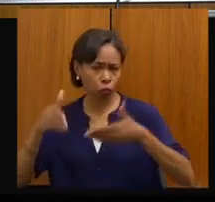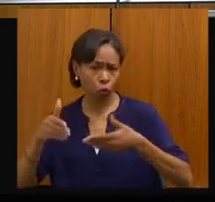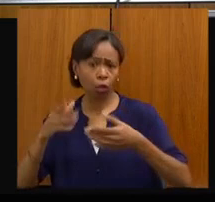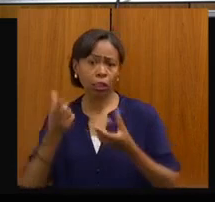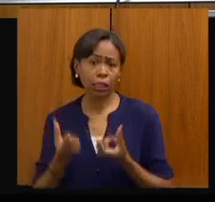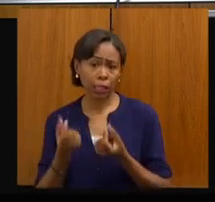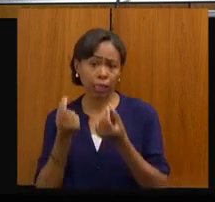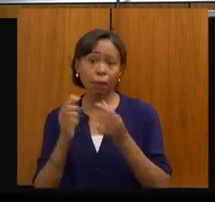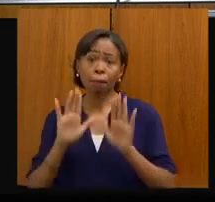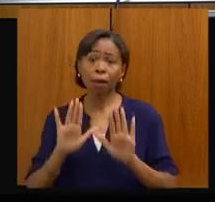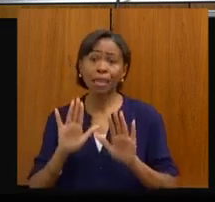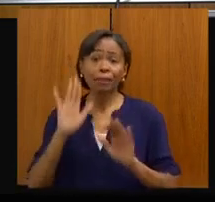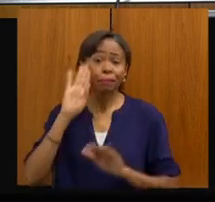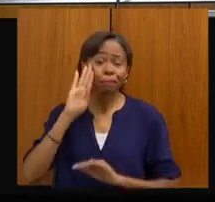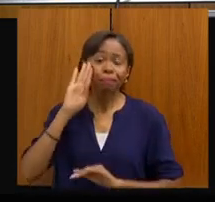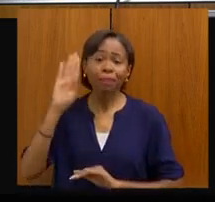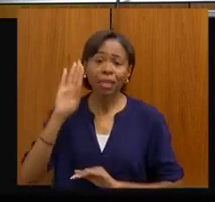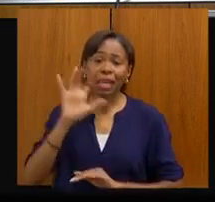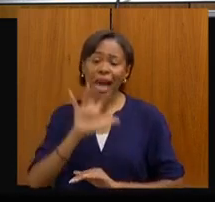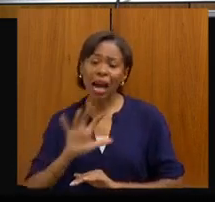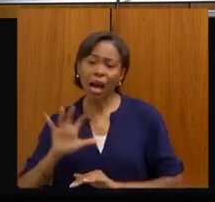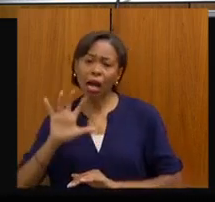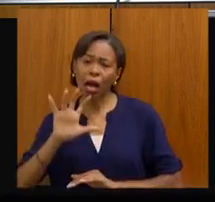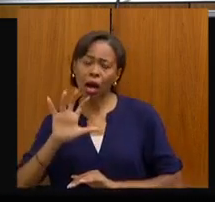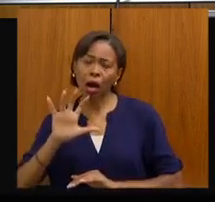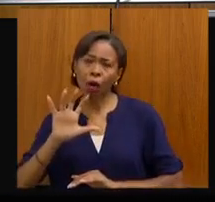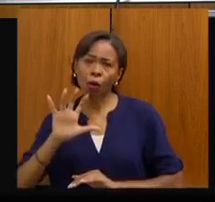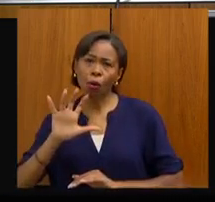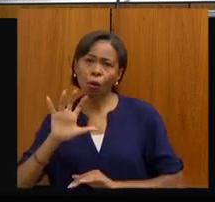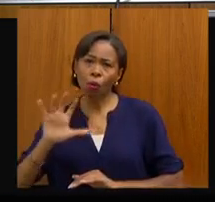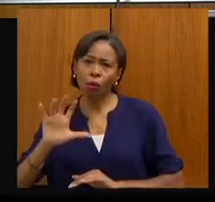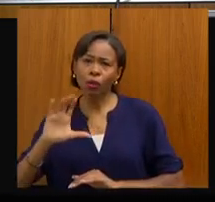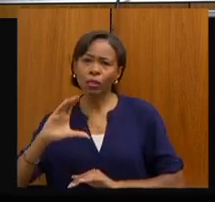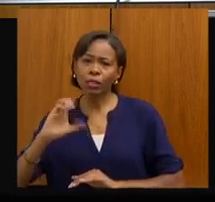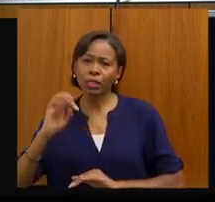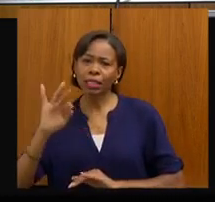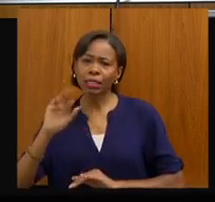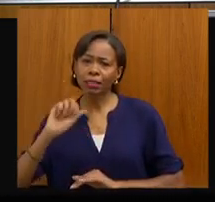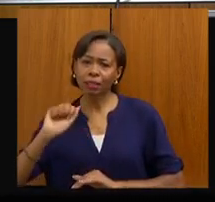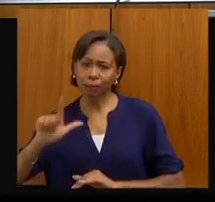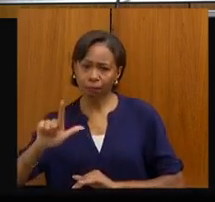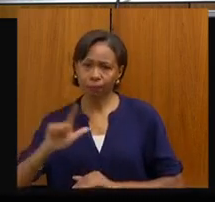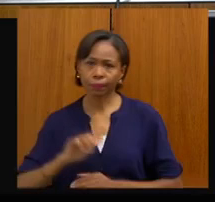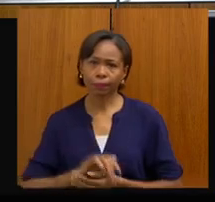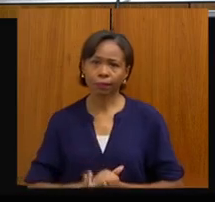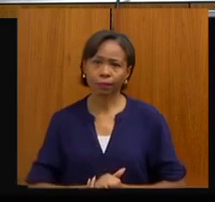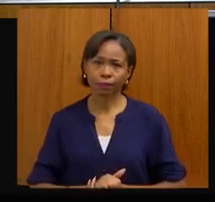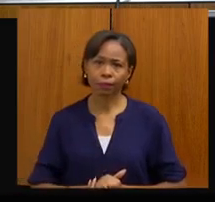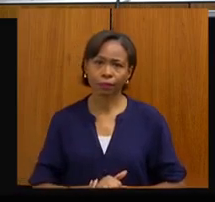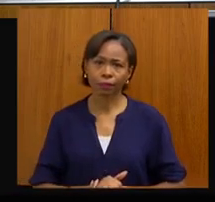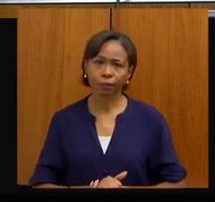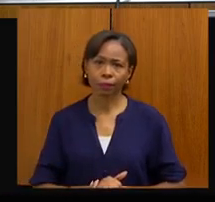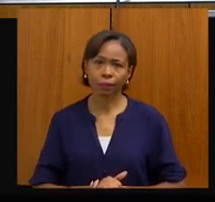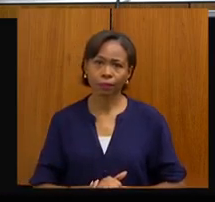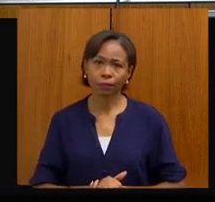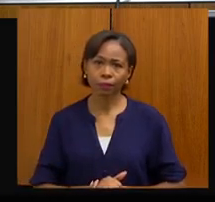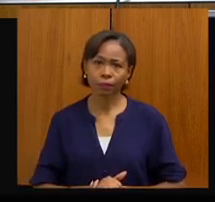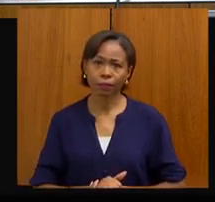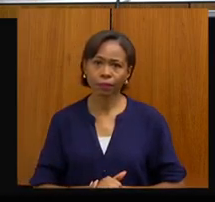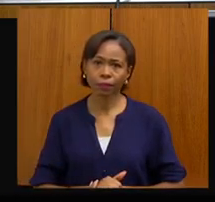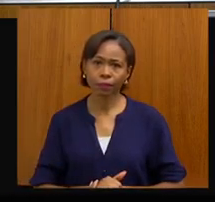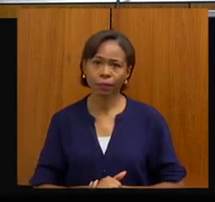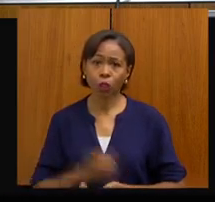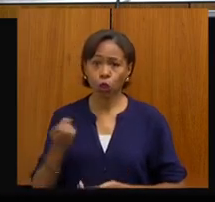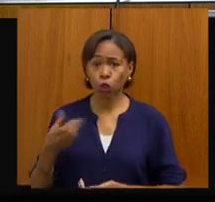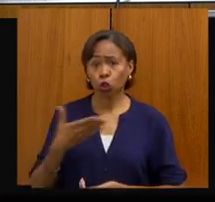central aqui, que tem um acúmulo maior, mas muito pela população. Pode passar. As novas habilitações,